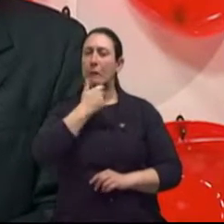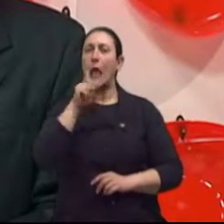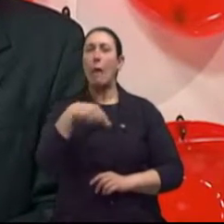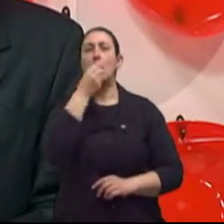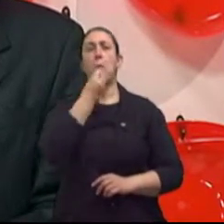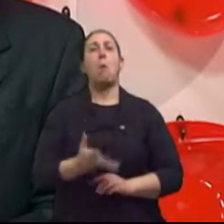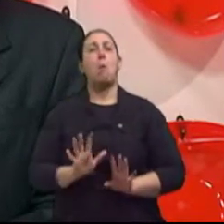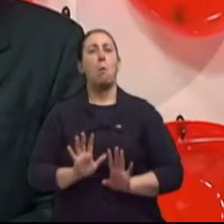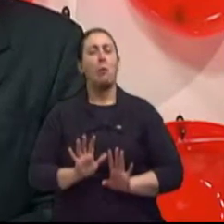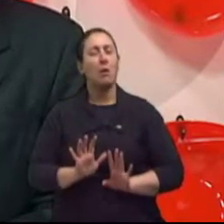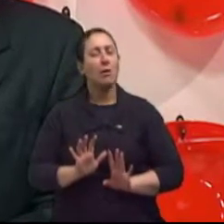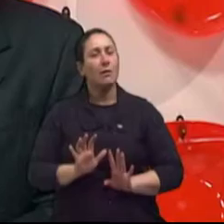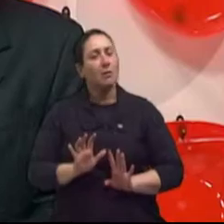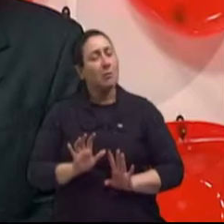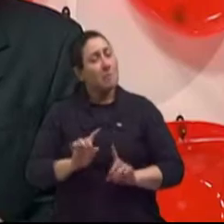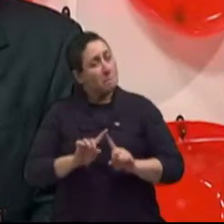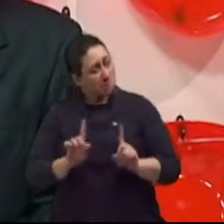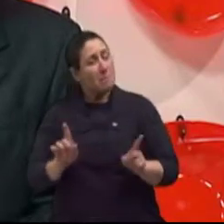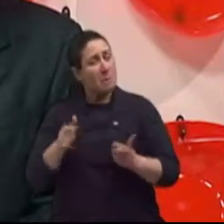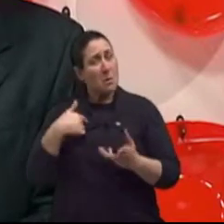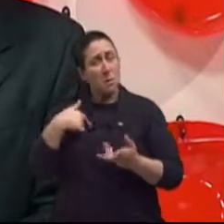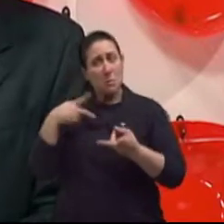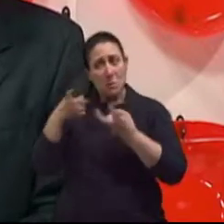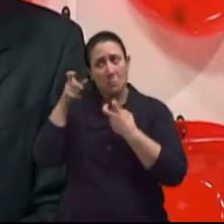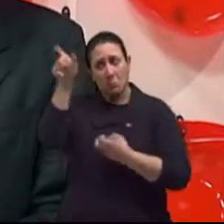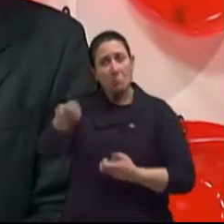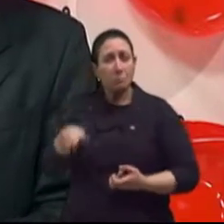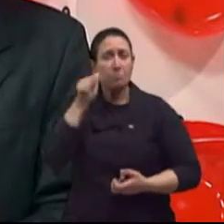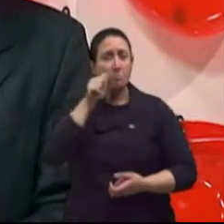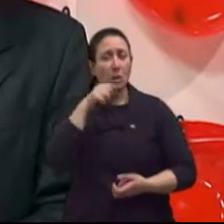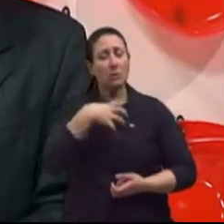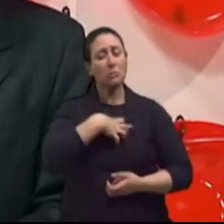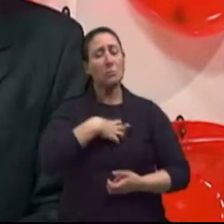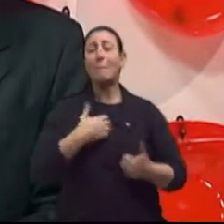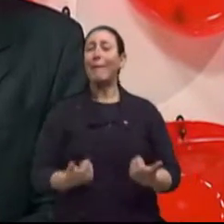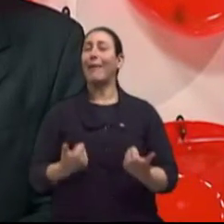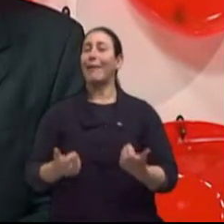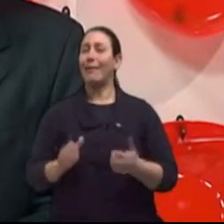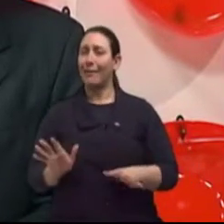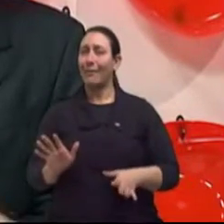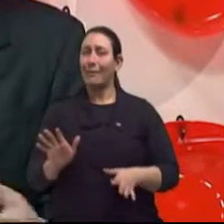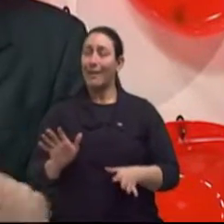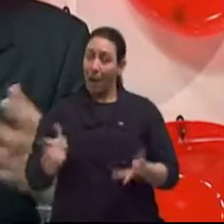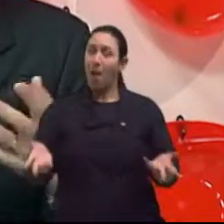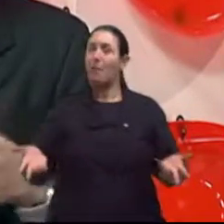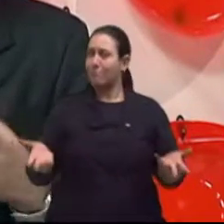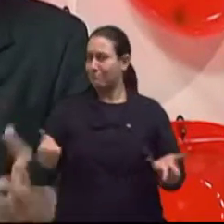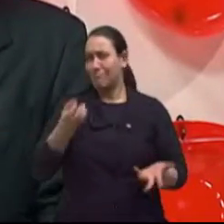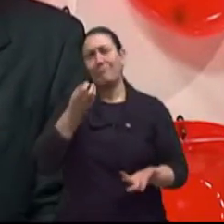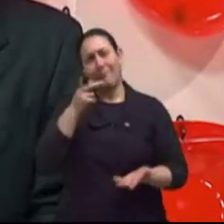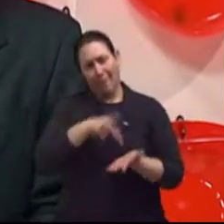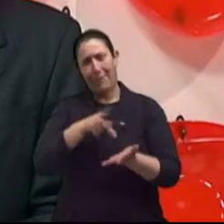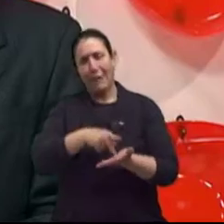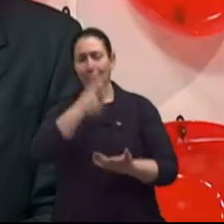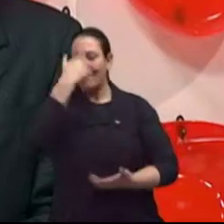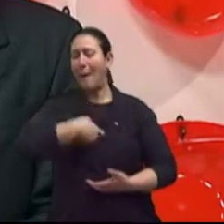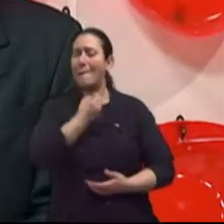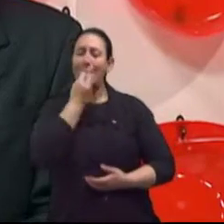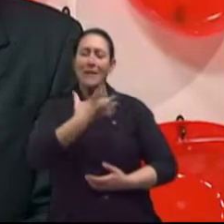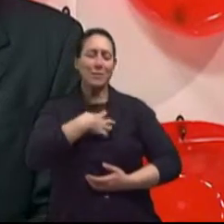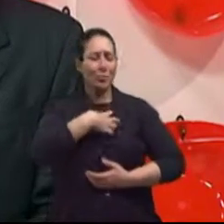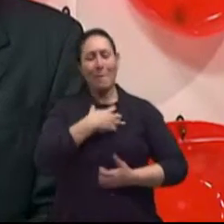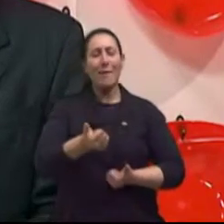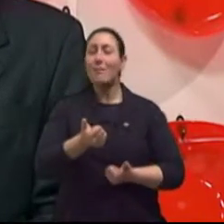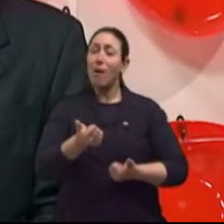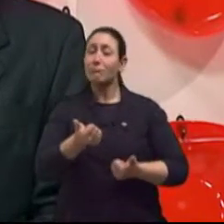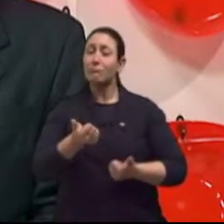E eu acho que ela está num momento bom da sua vida. Por isso também, claro, ela também tem uma